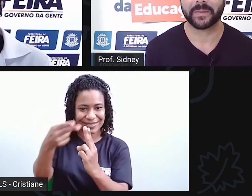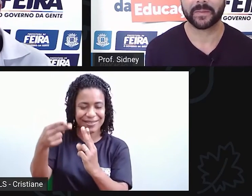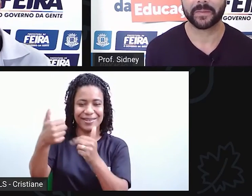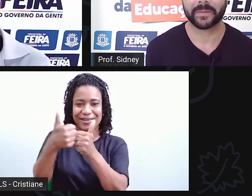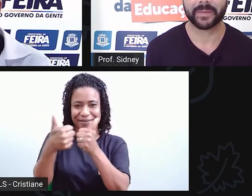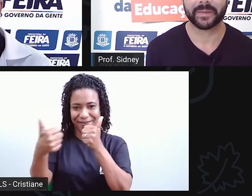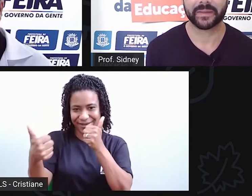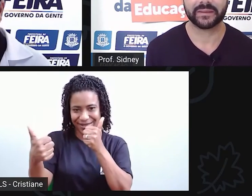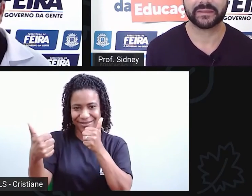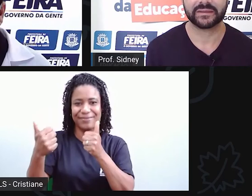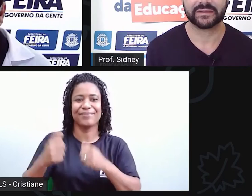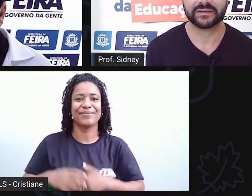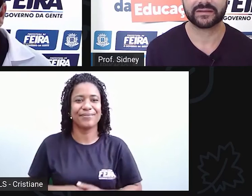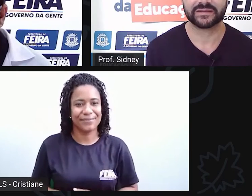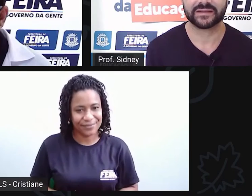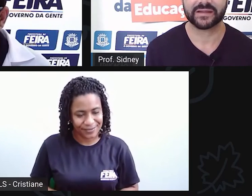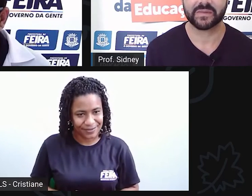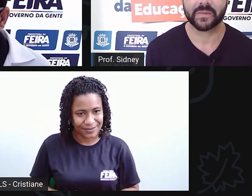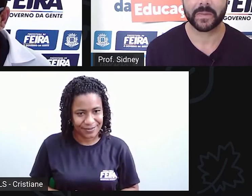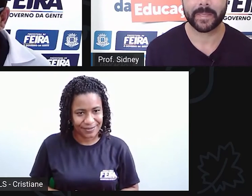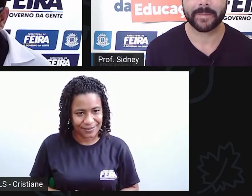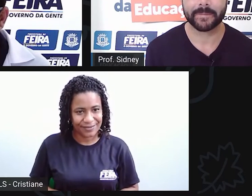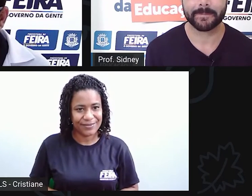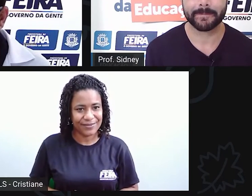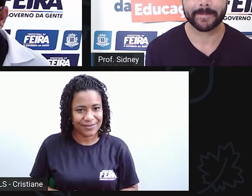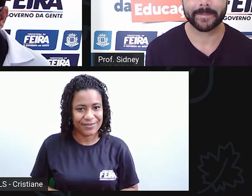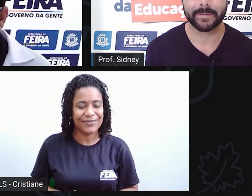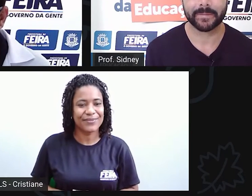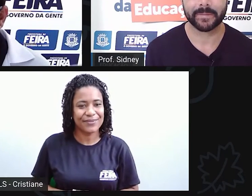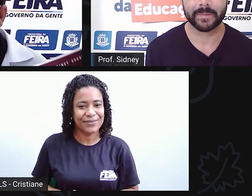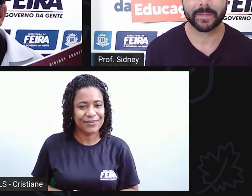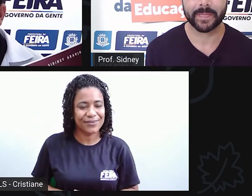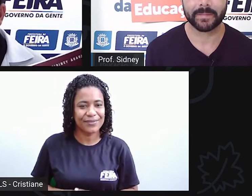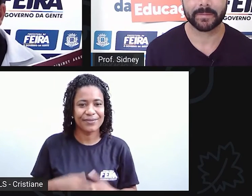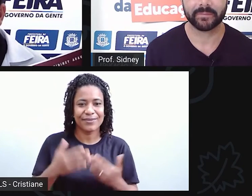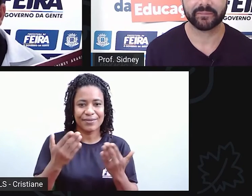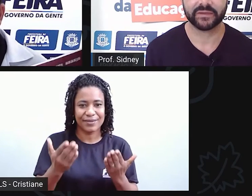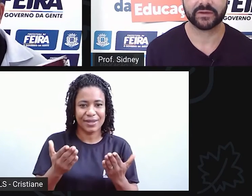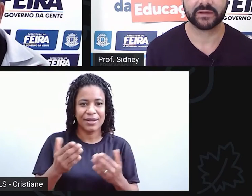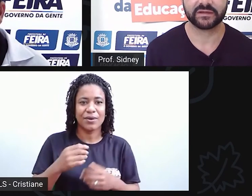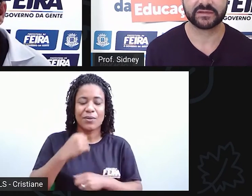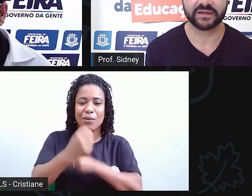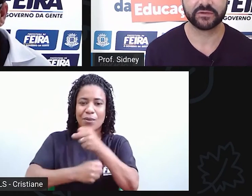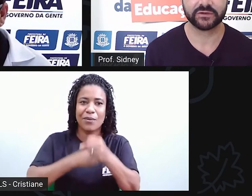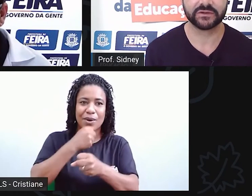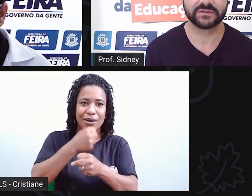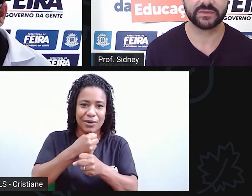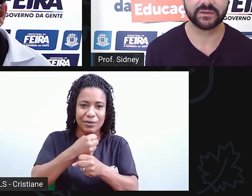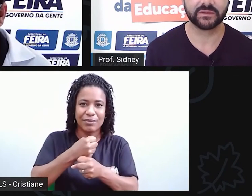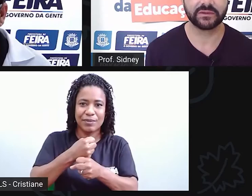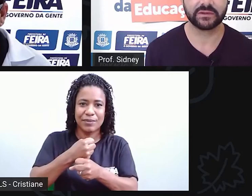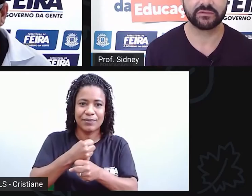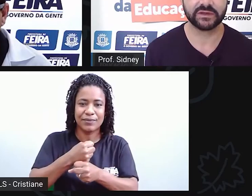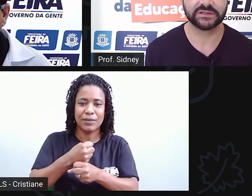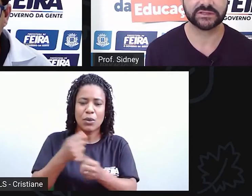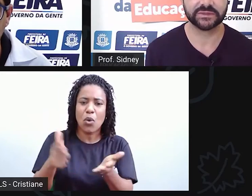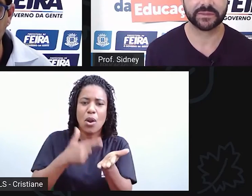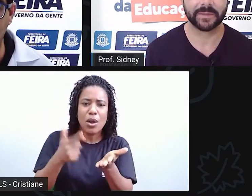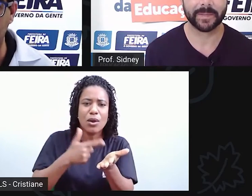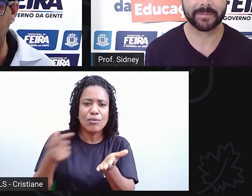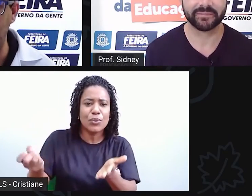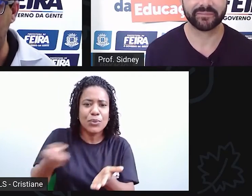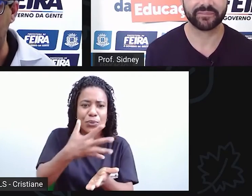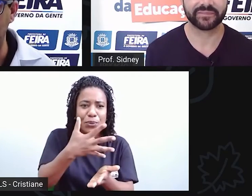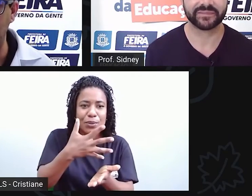Gente, em 2019, foi em 2019, Sidney, o lançamento desse livro? Esse aí foi em 2020.